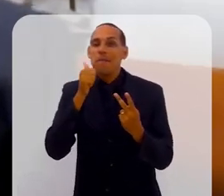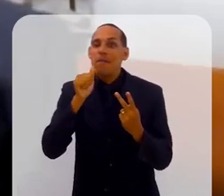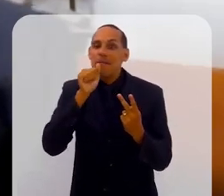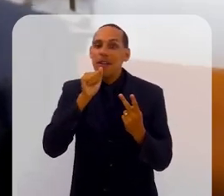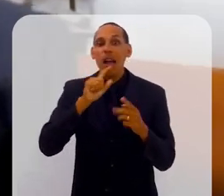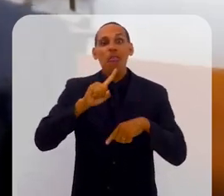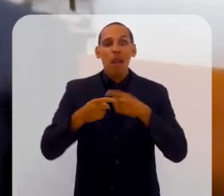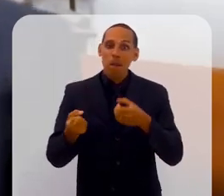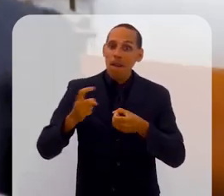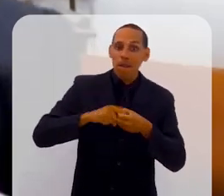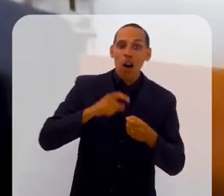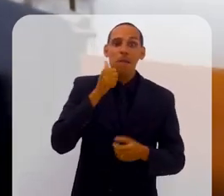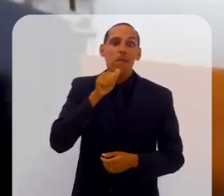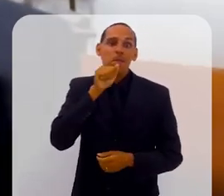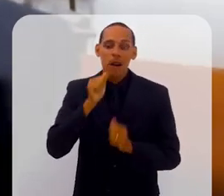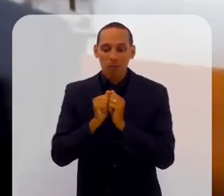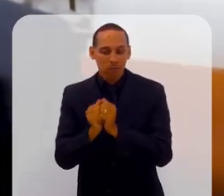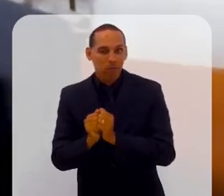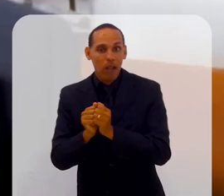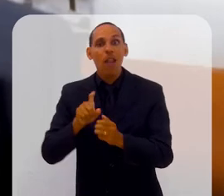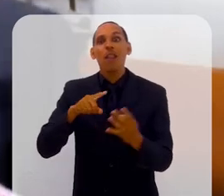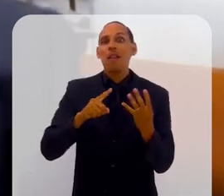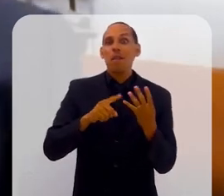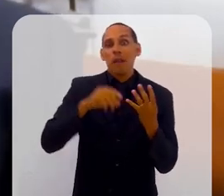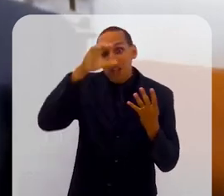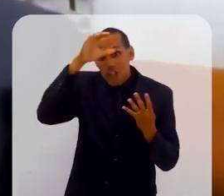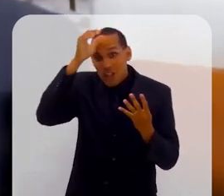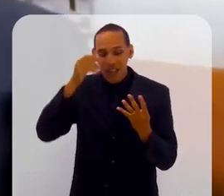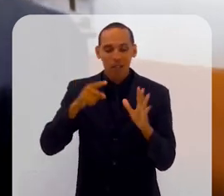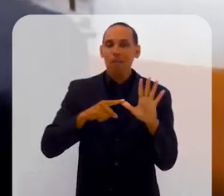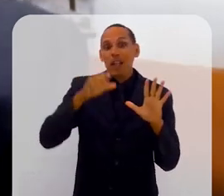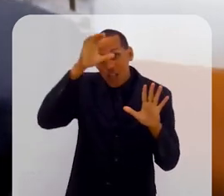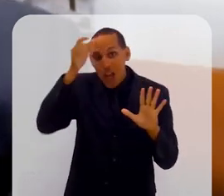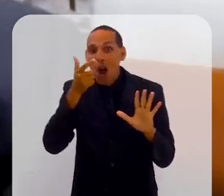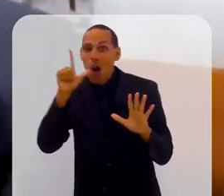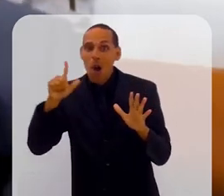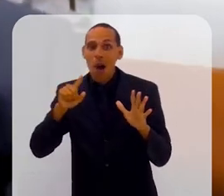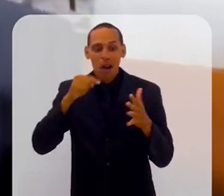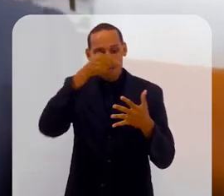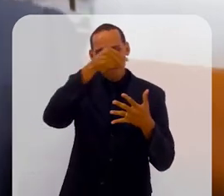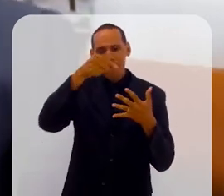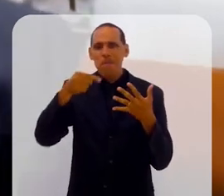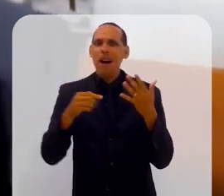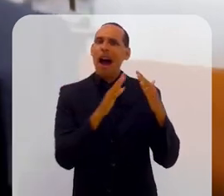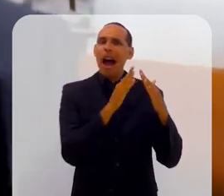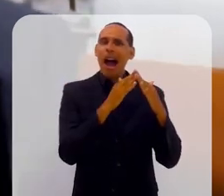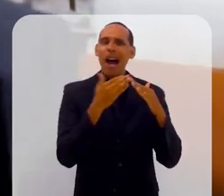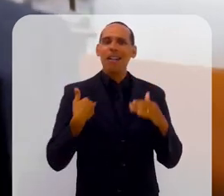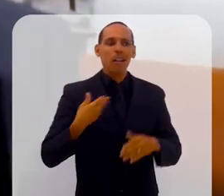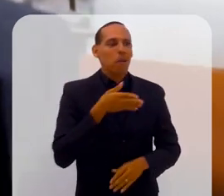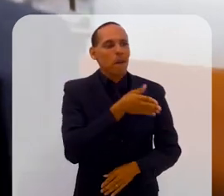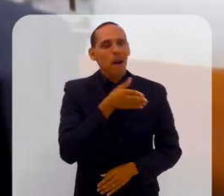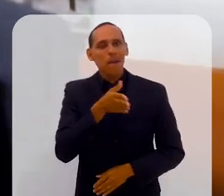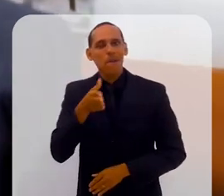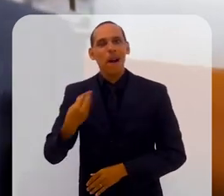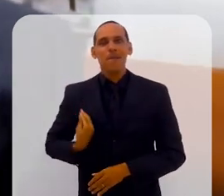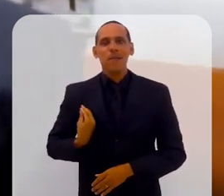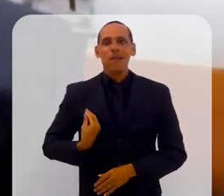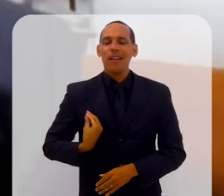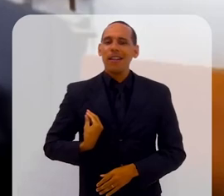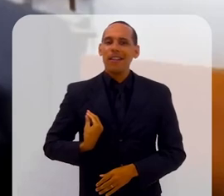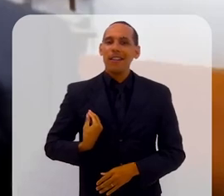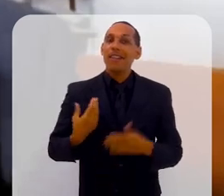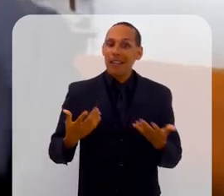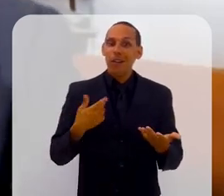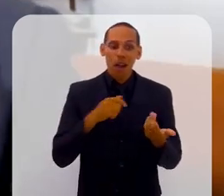morei com uma tia e depois morei com uma outra tia. Então, acaba que eu percebo